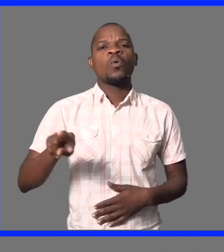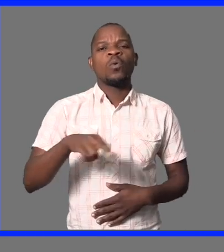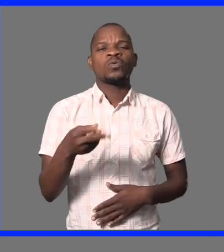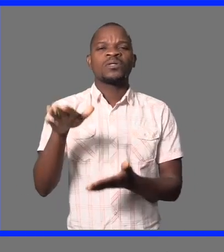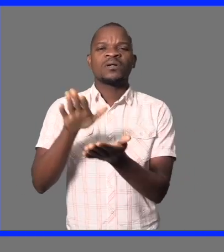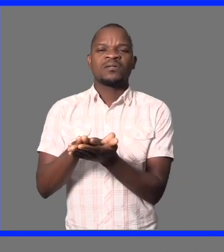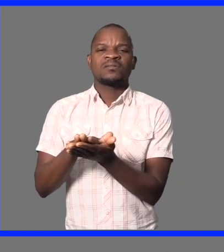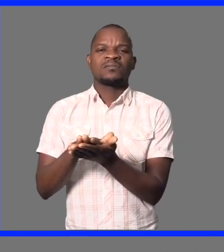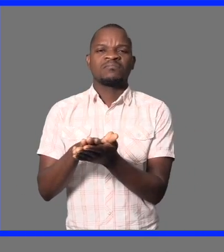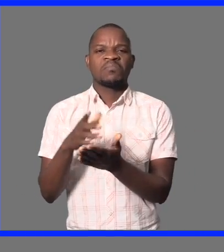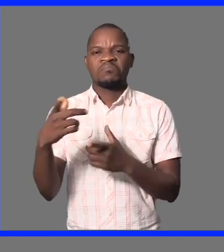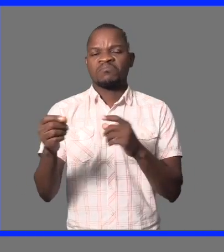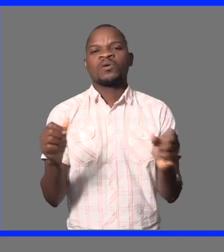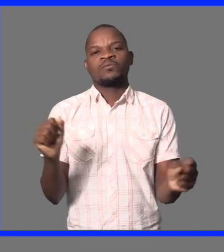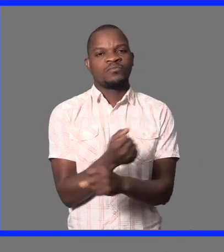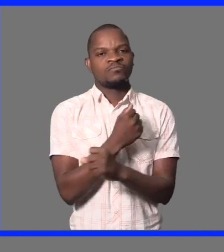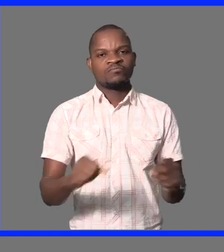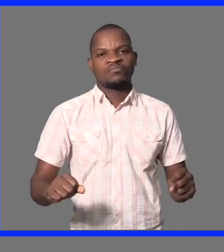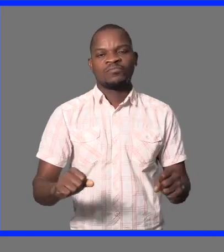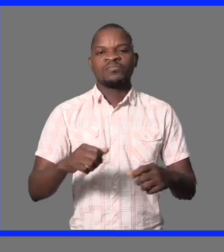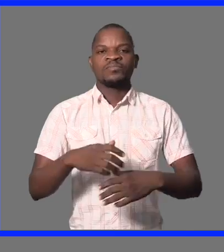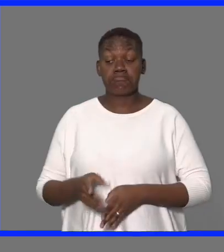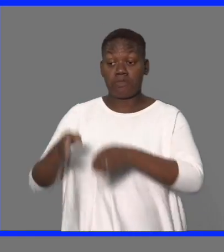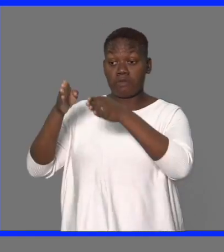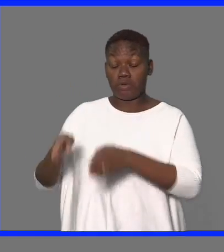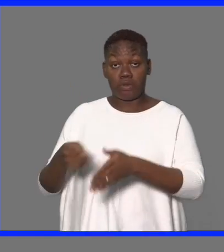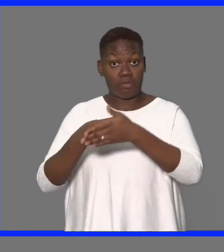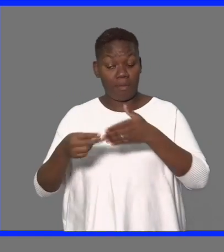ficar em casa, não andar em casa de alguém.